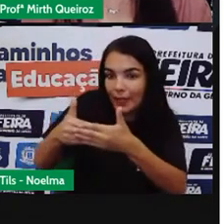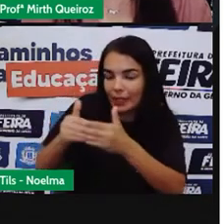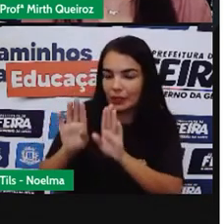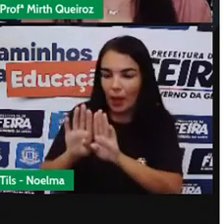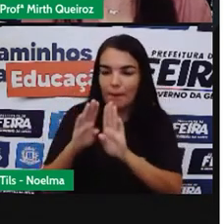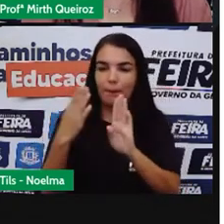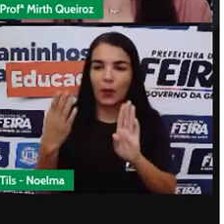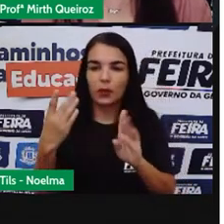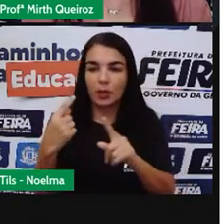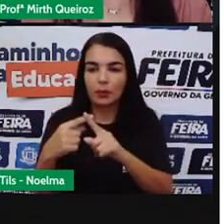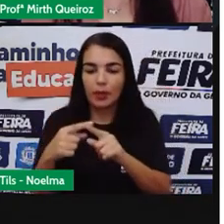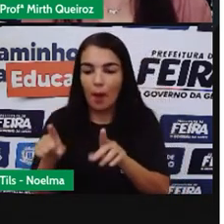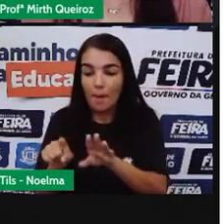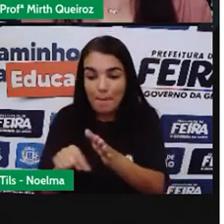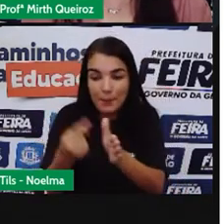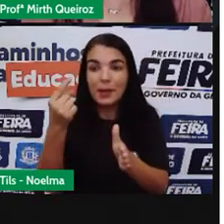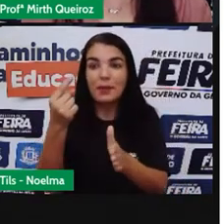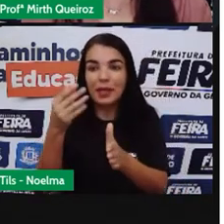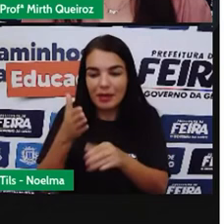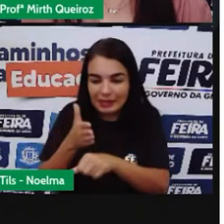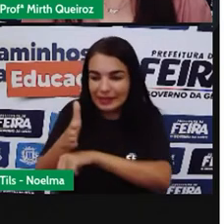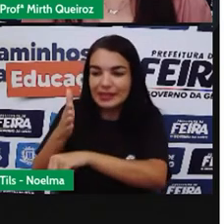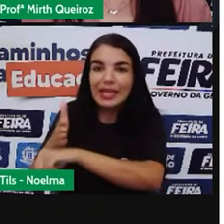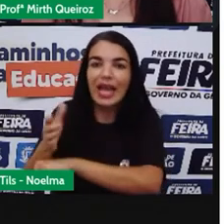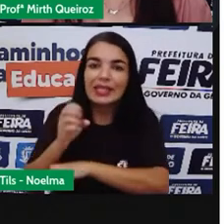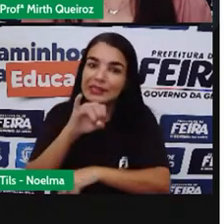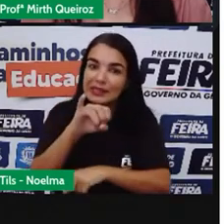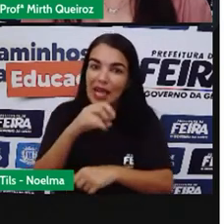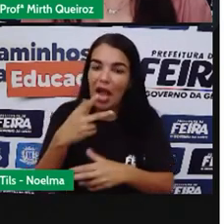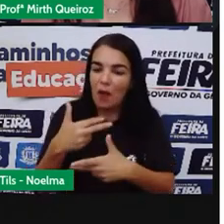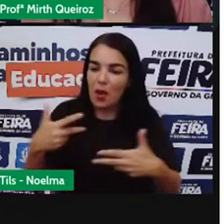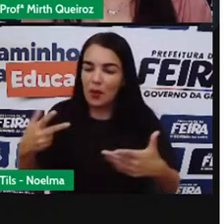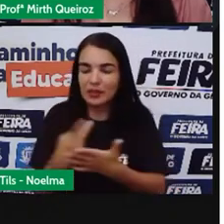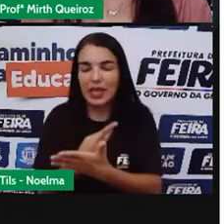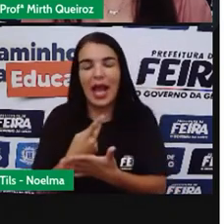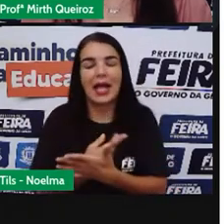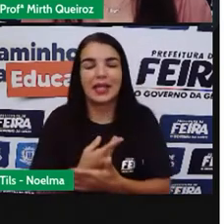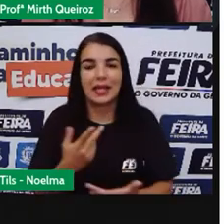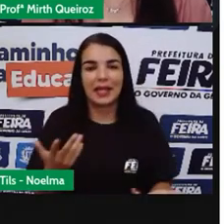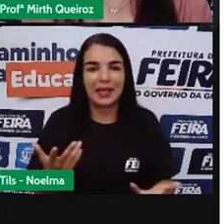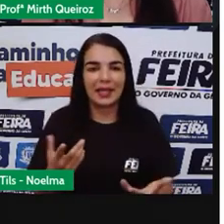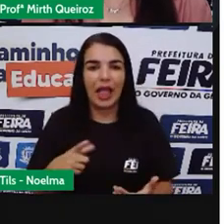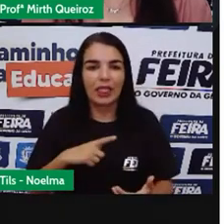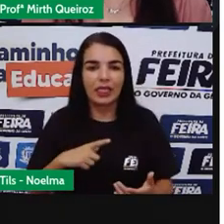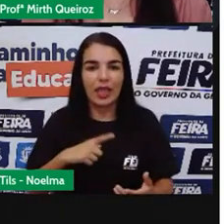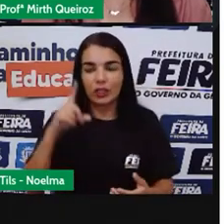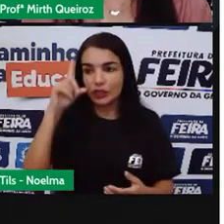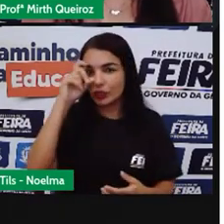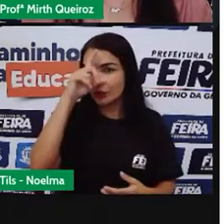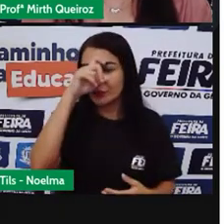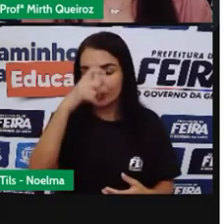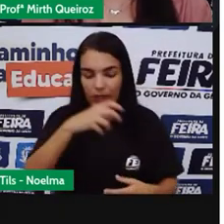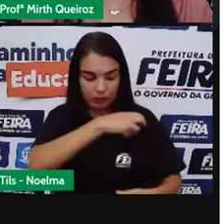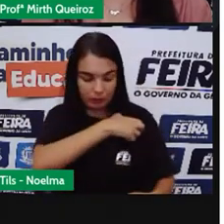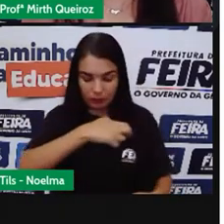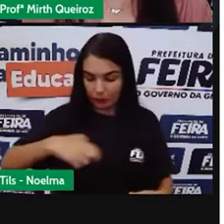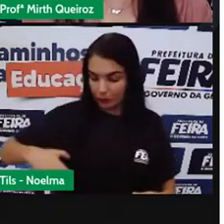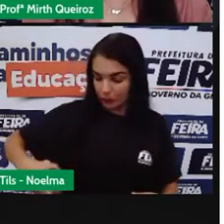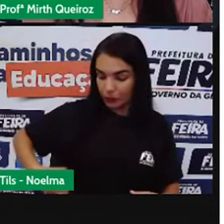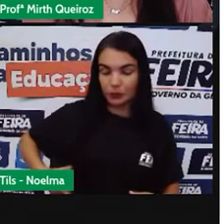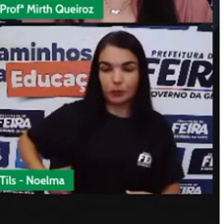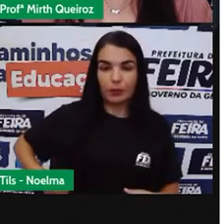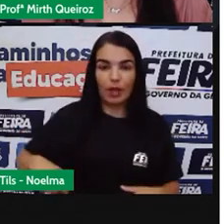ser o primeiro a sair no caso de alguma coisa dar errado. Tem dificuldade com o cinto de segurança, não